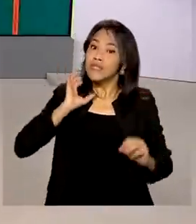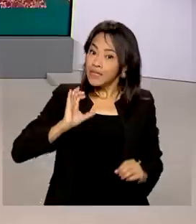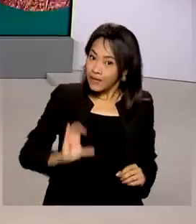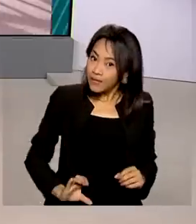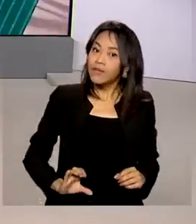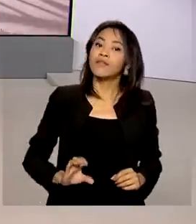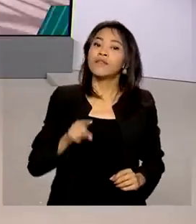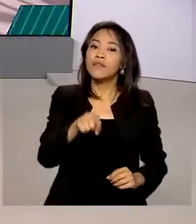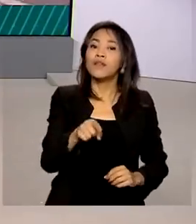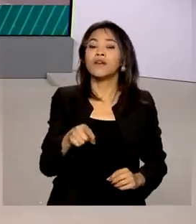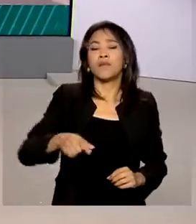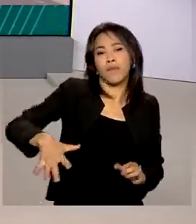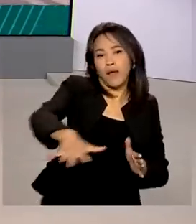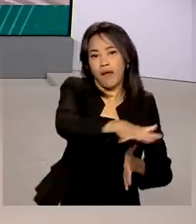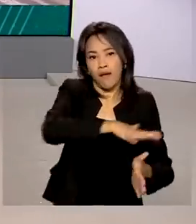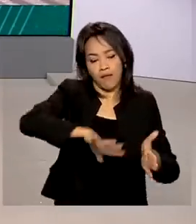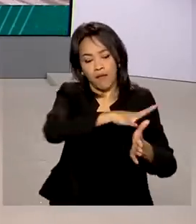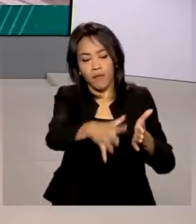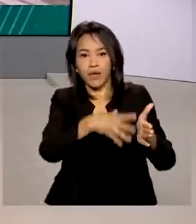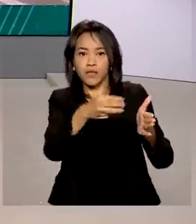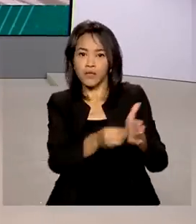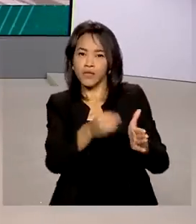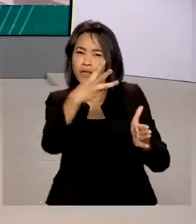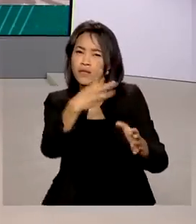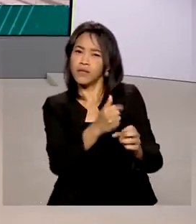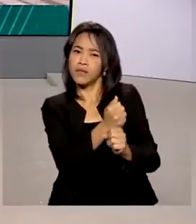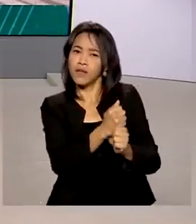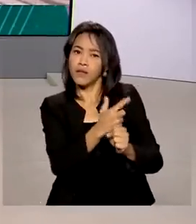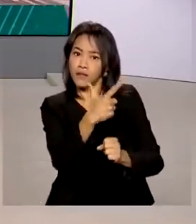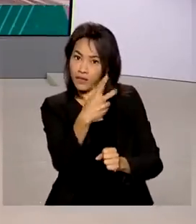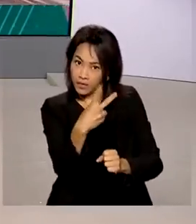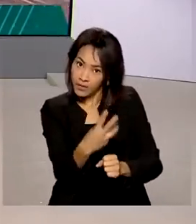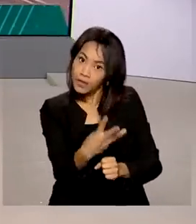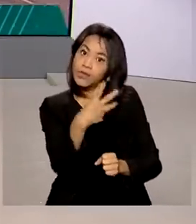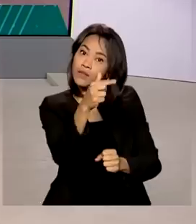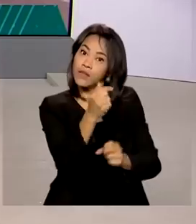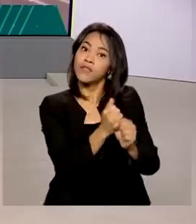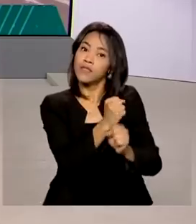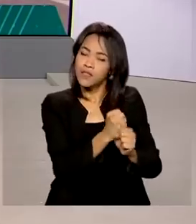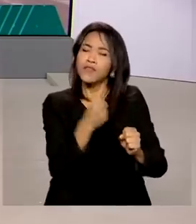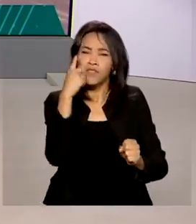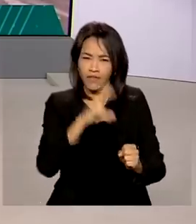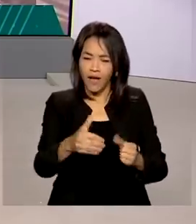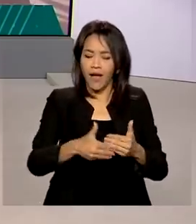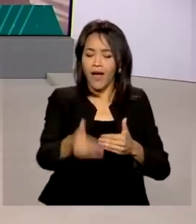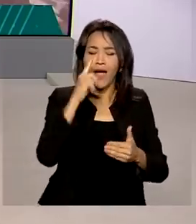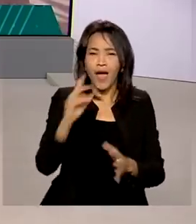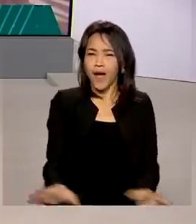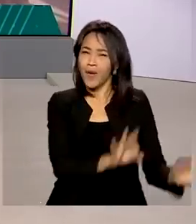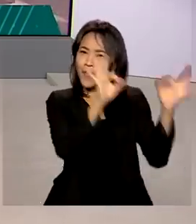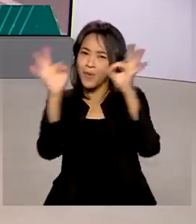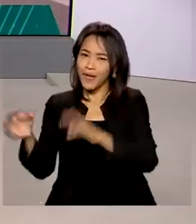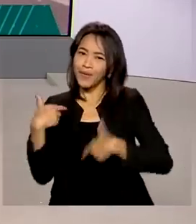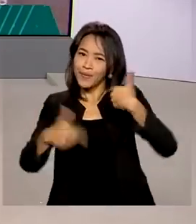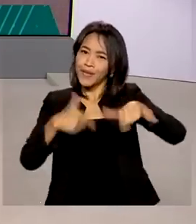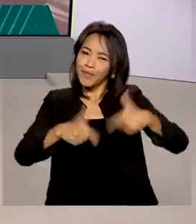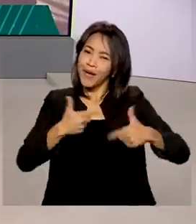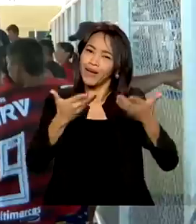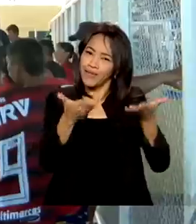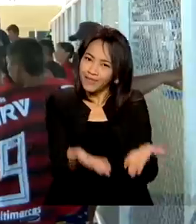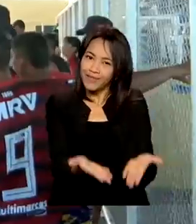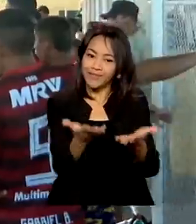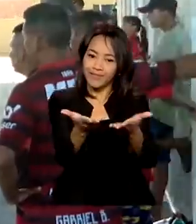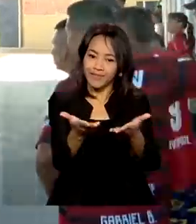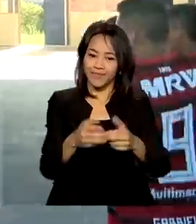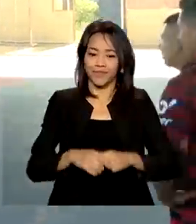há 37 anos. A partir de hoje, você acompanha aqui na TV Brasil uma série especial sobre esse trabalho realizado na Amazônia.